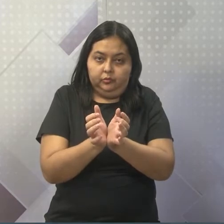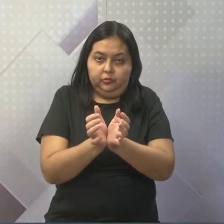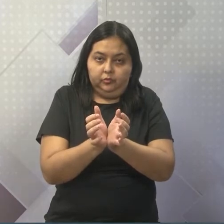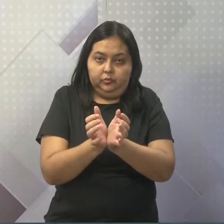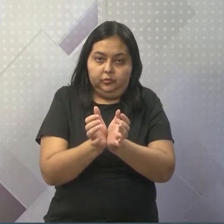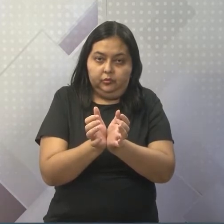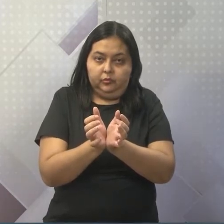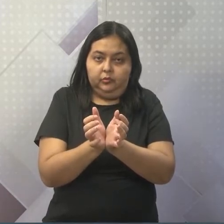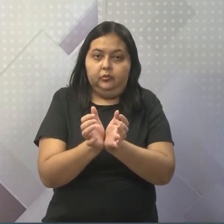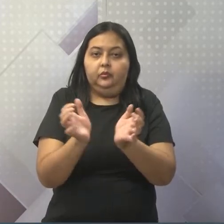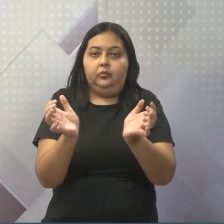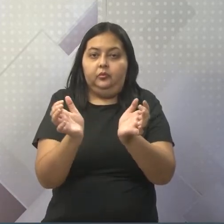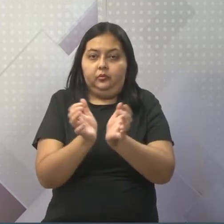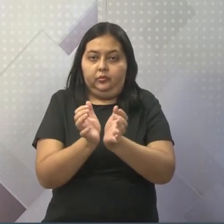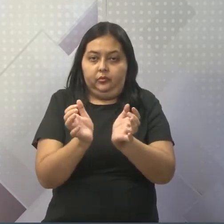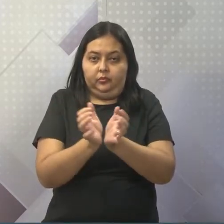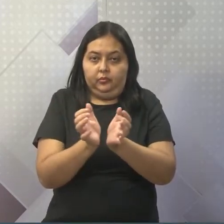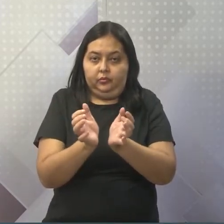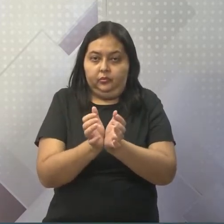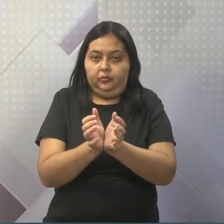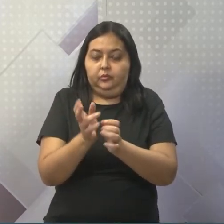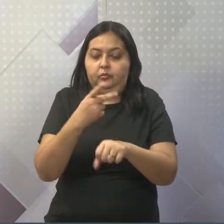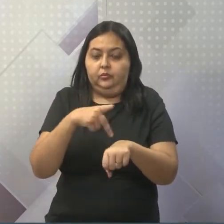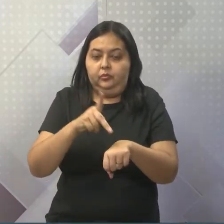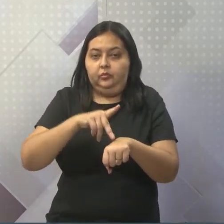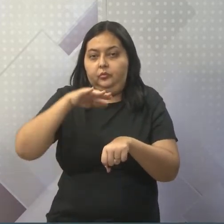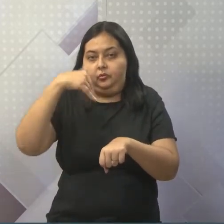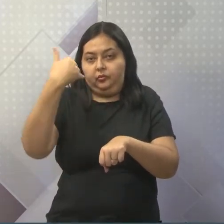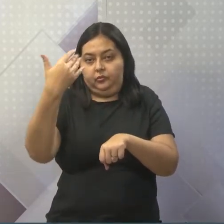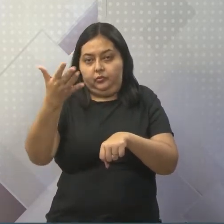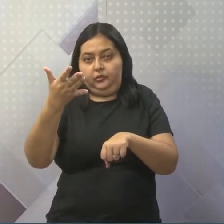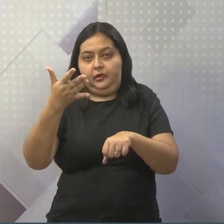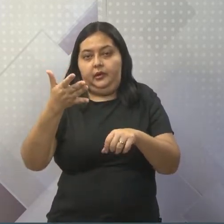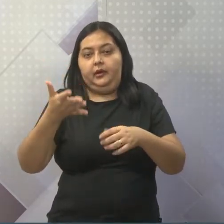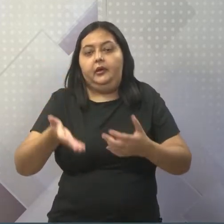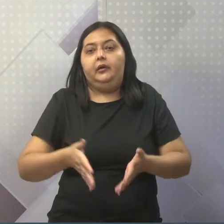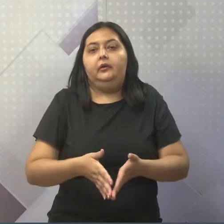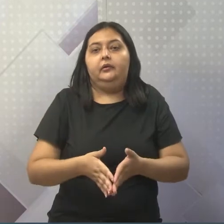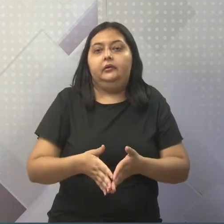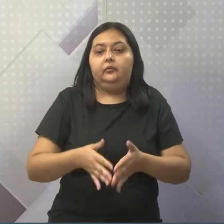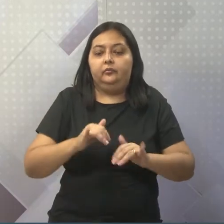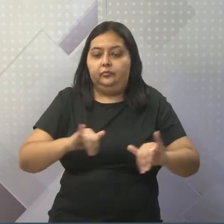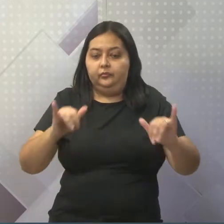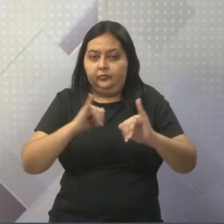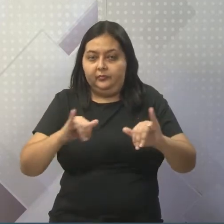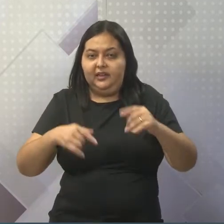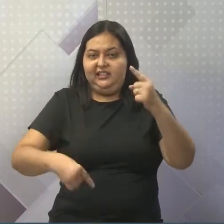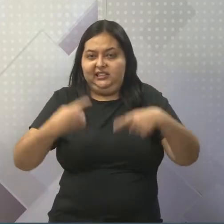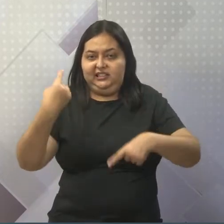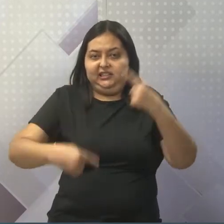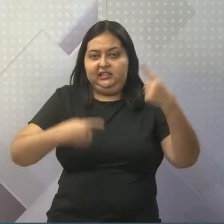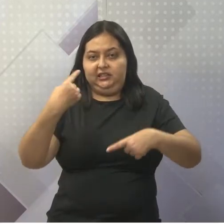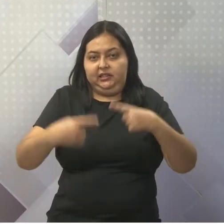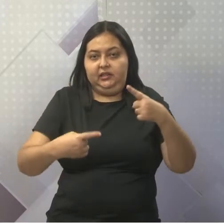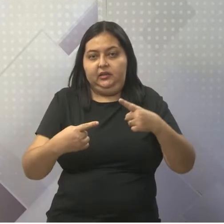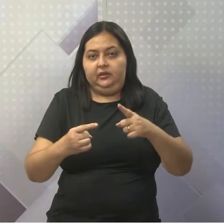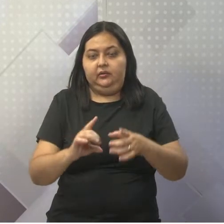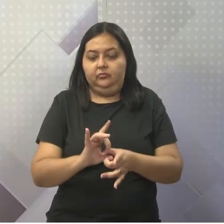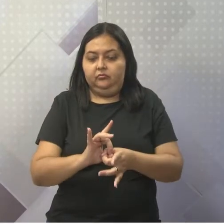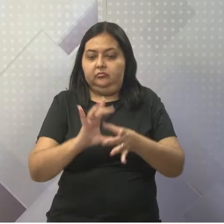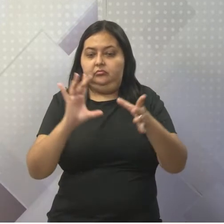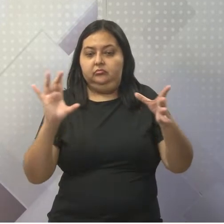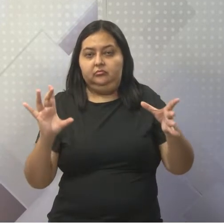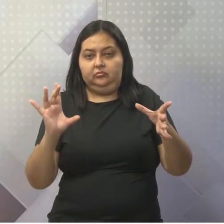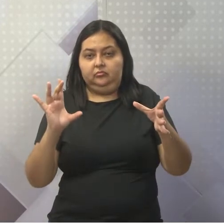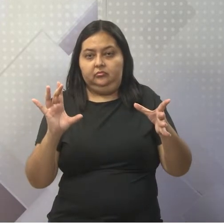nacionalistas e ultranacionalistas começaram a promover revoltas que culminaram com a independência desses países. Então